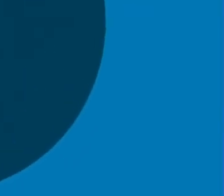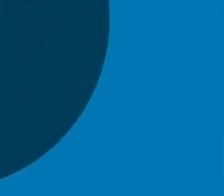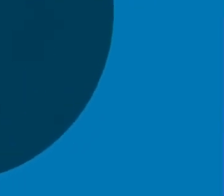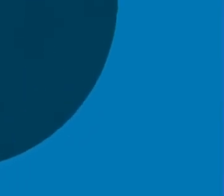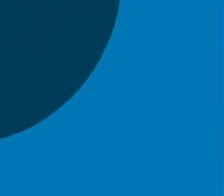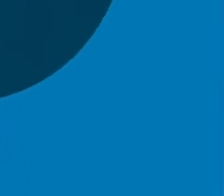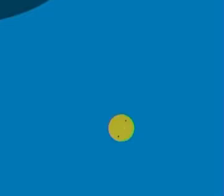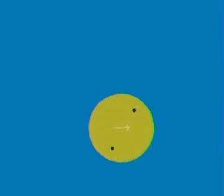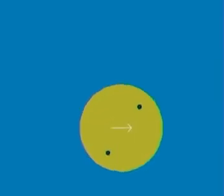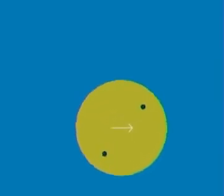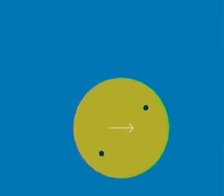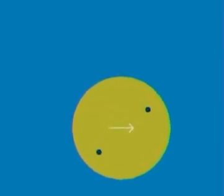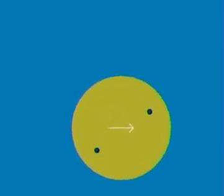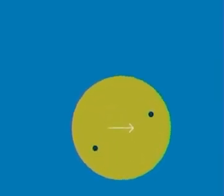Roda vinheta, é isso aí.